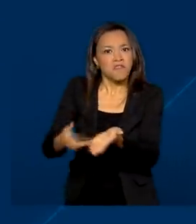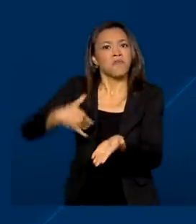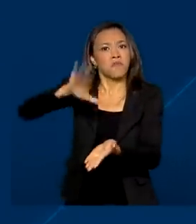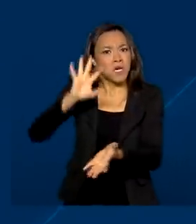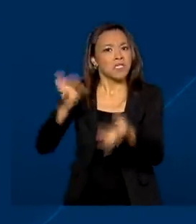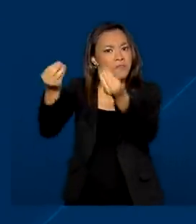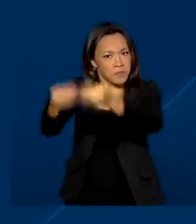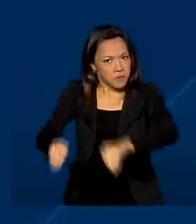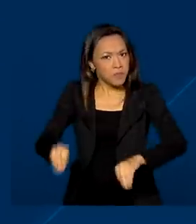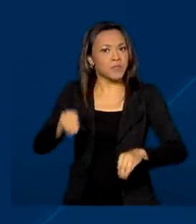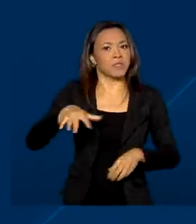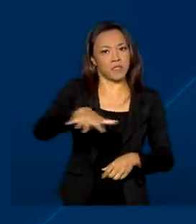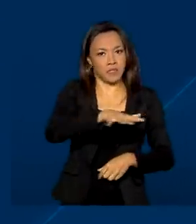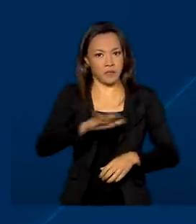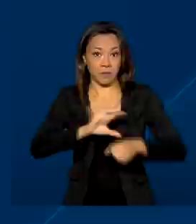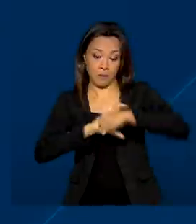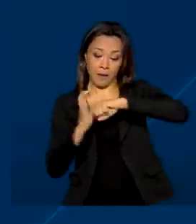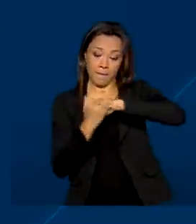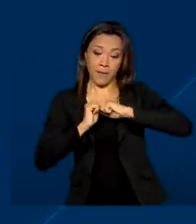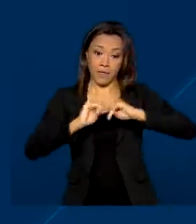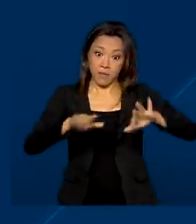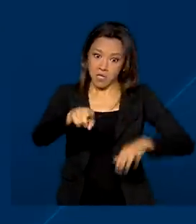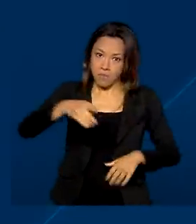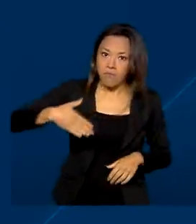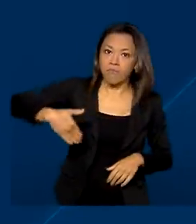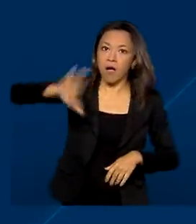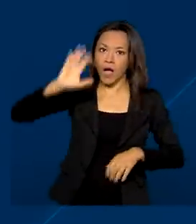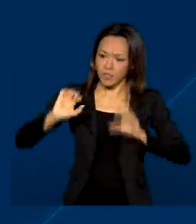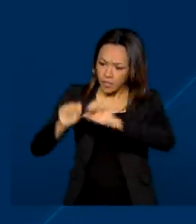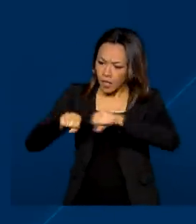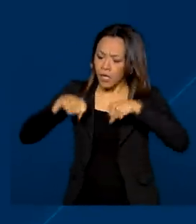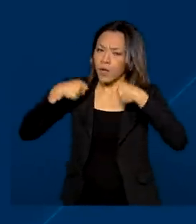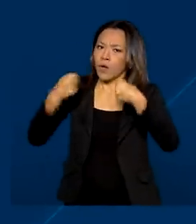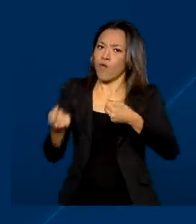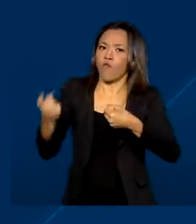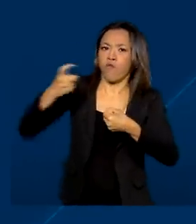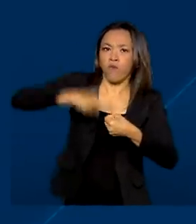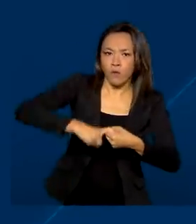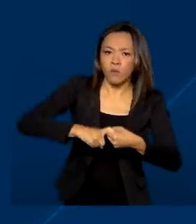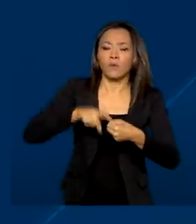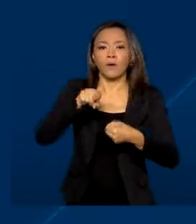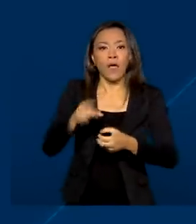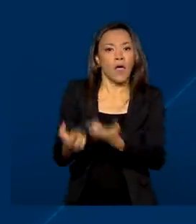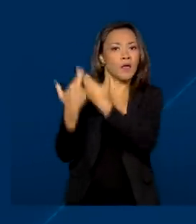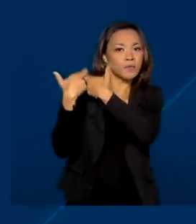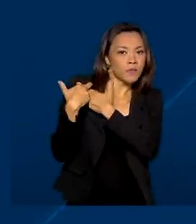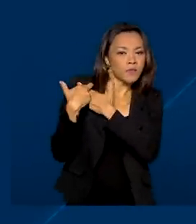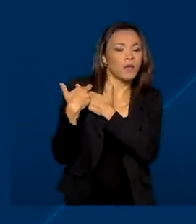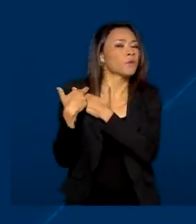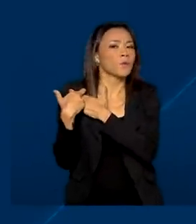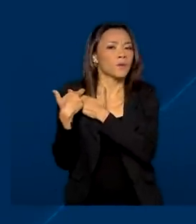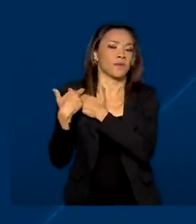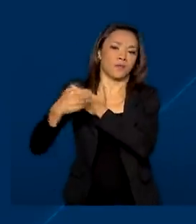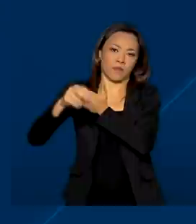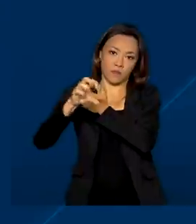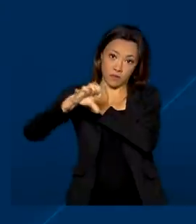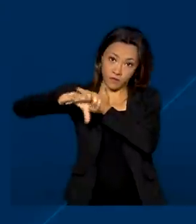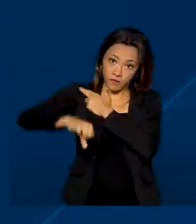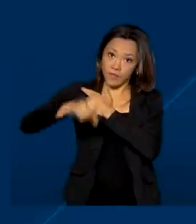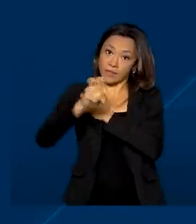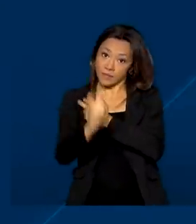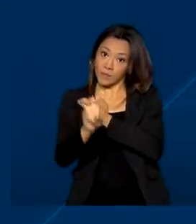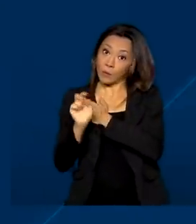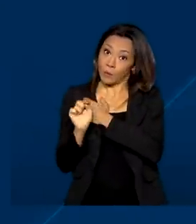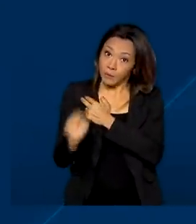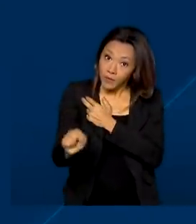pela pandemia, que foi também o que mais se recuperou, sendo responsável por cerca de 95